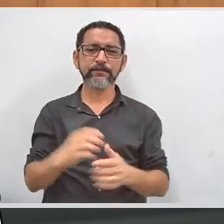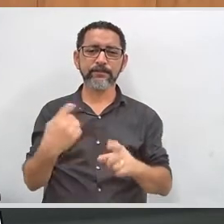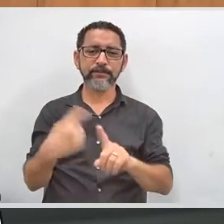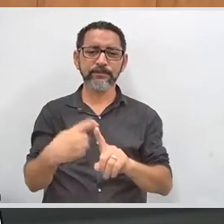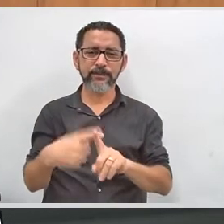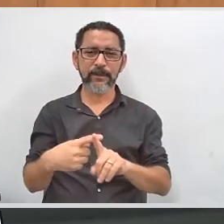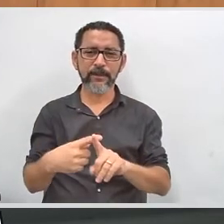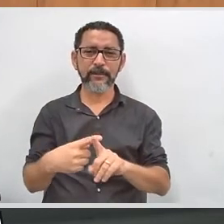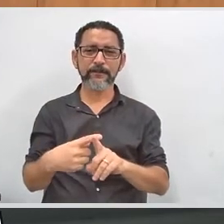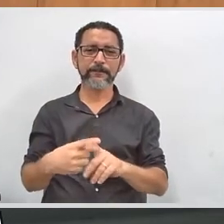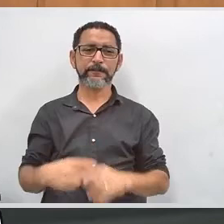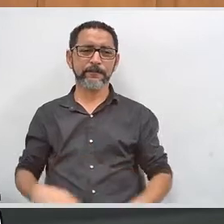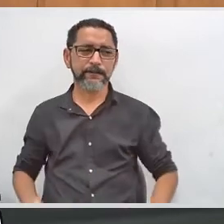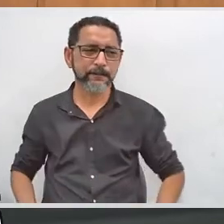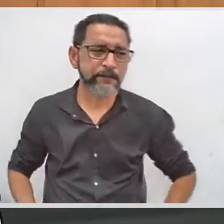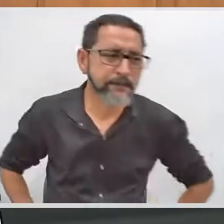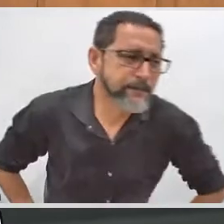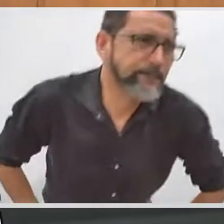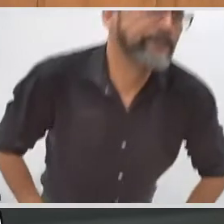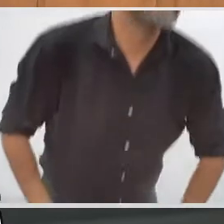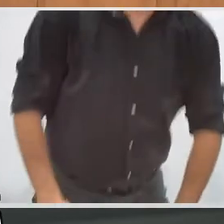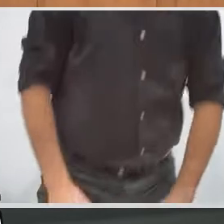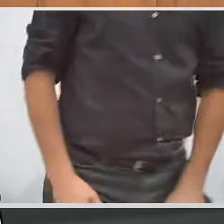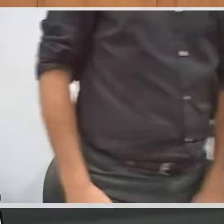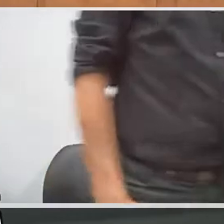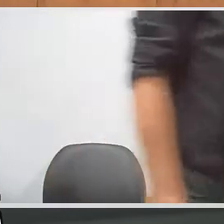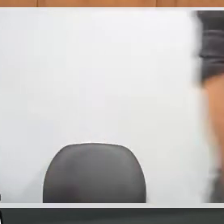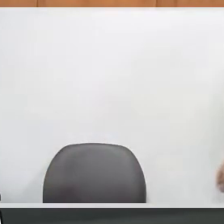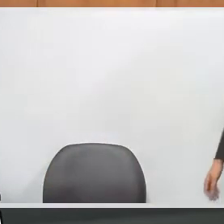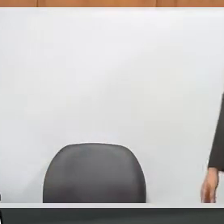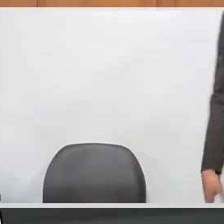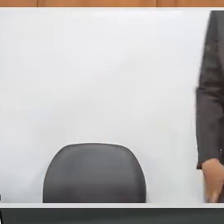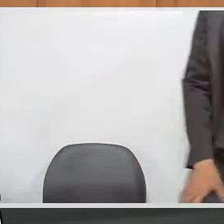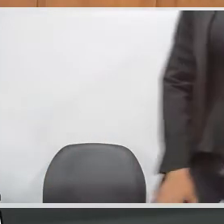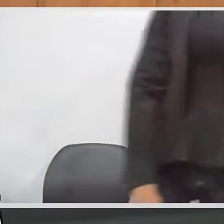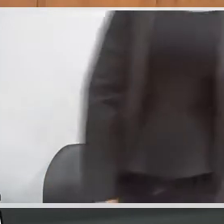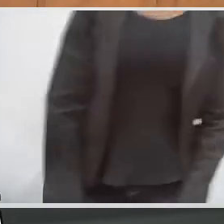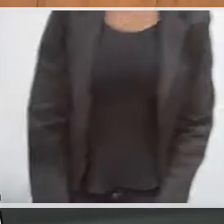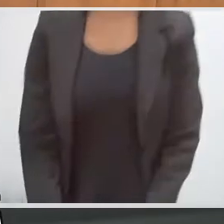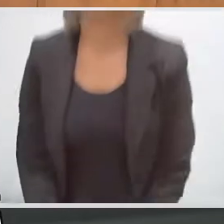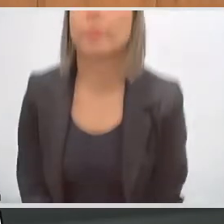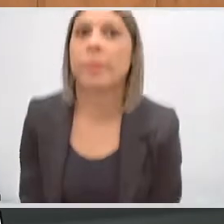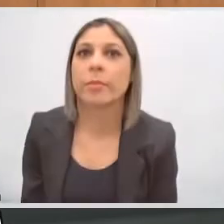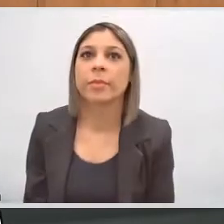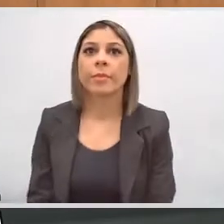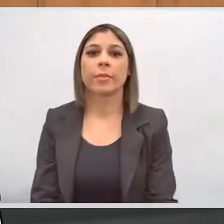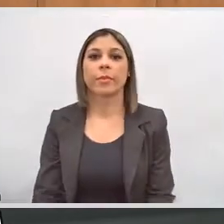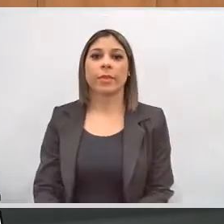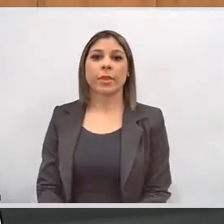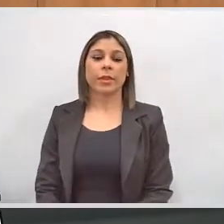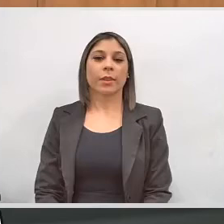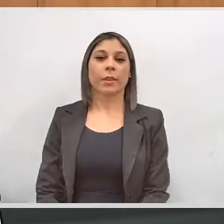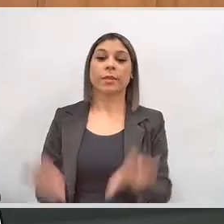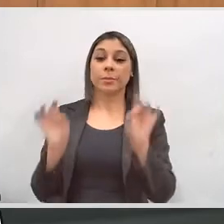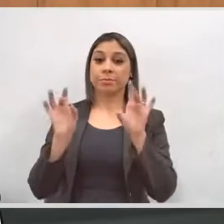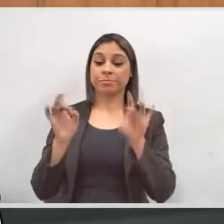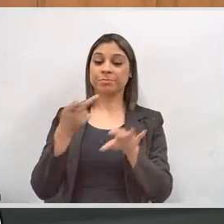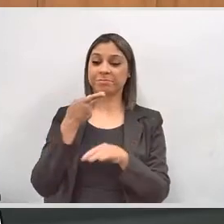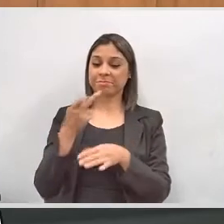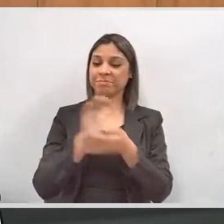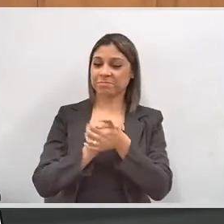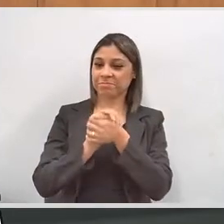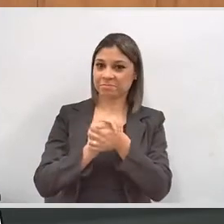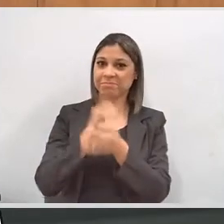juízes aqui, eu queria saudar em especial a essas mulheres que estão ali e que devem ter tido um trabalho